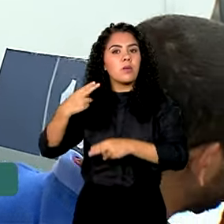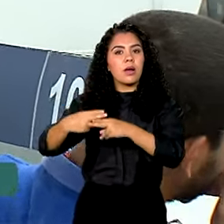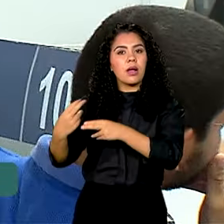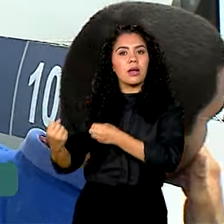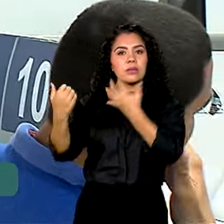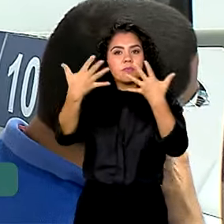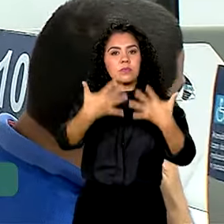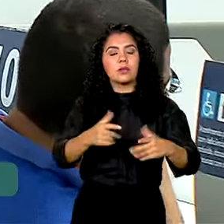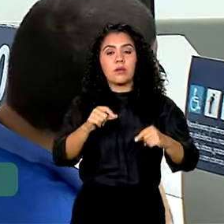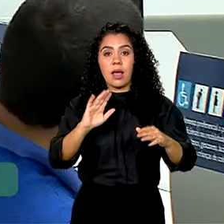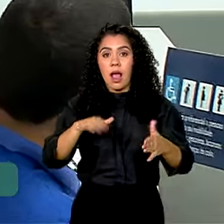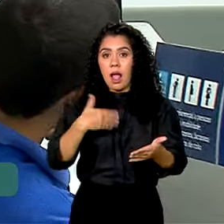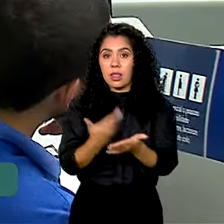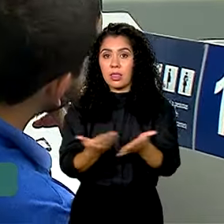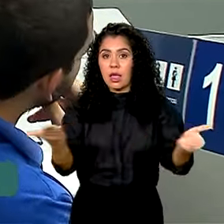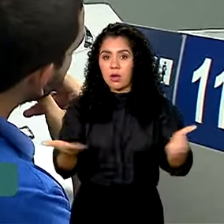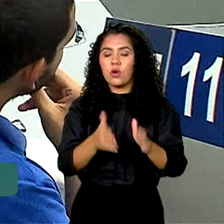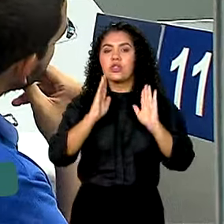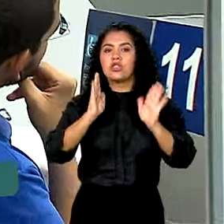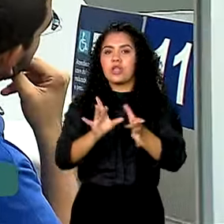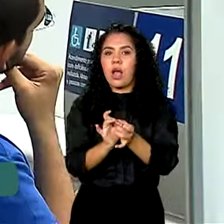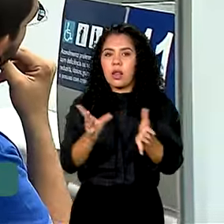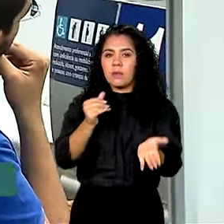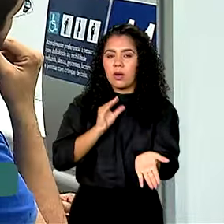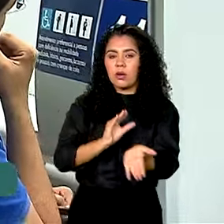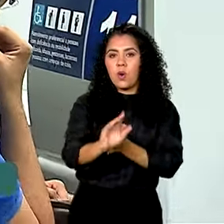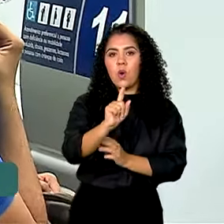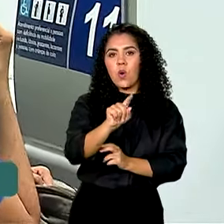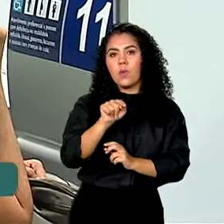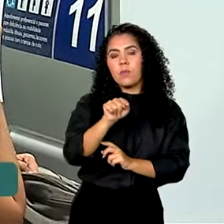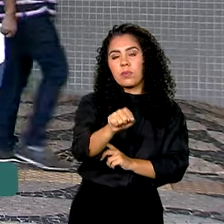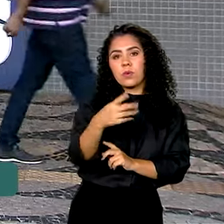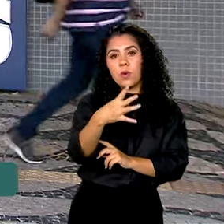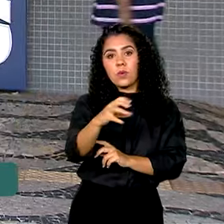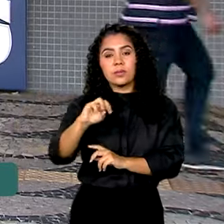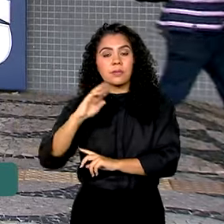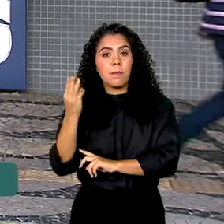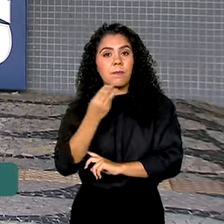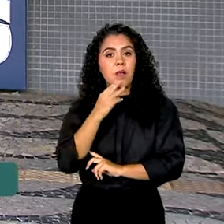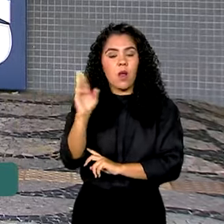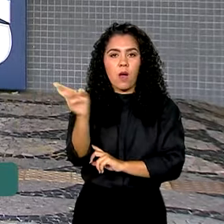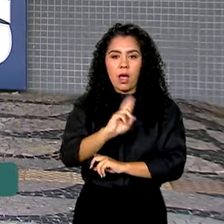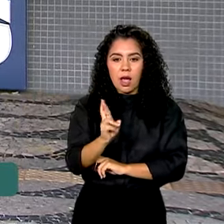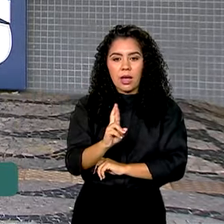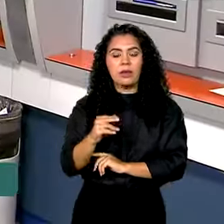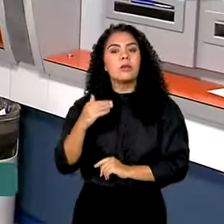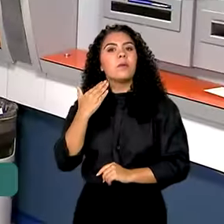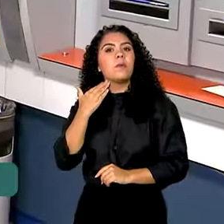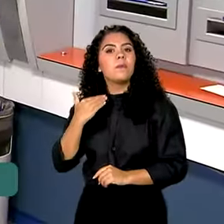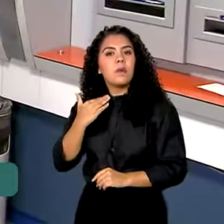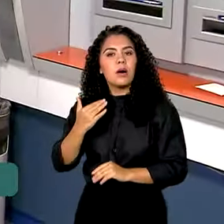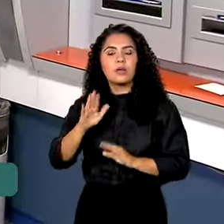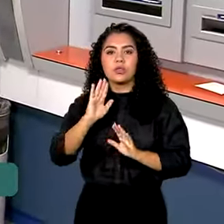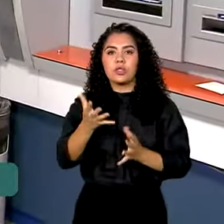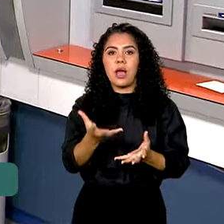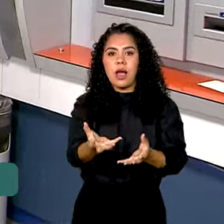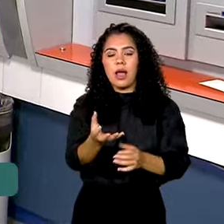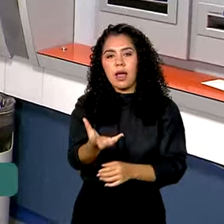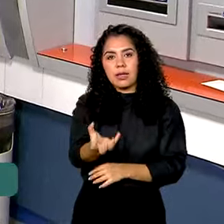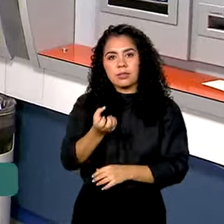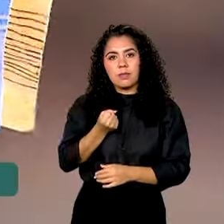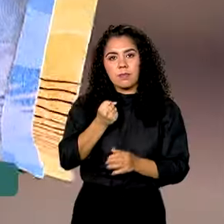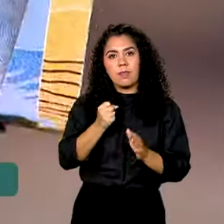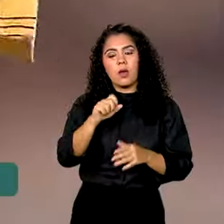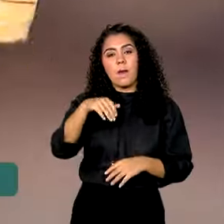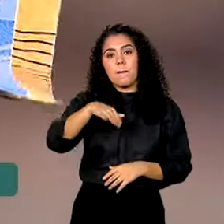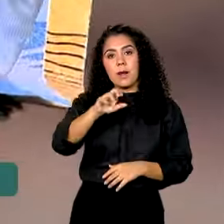até agora já foram pagos 1 bilhão e 400 milhões de reais e o banco recebeu mais de 800 mil solicitações.